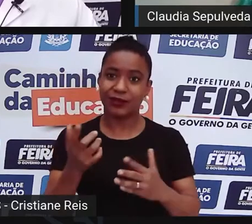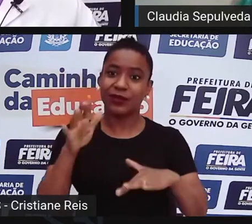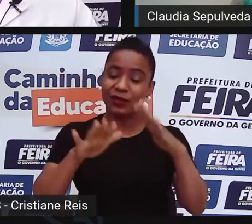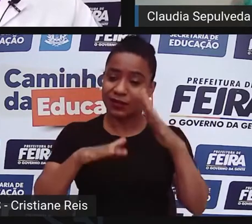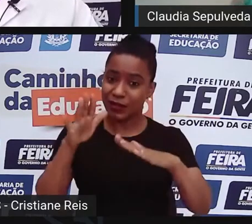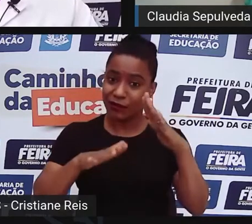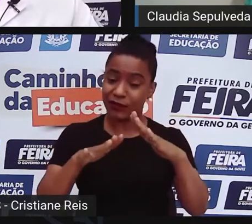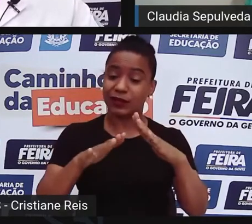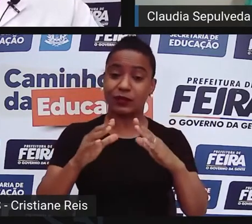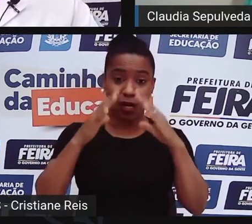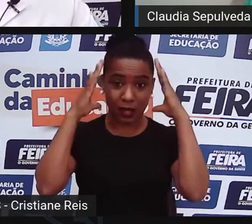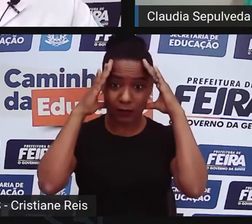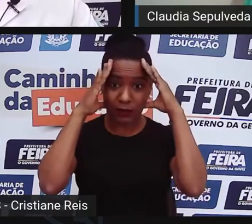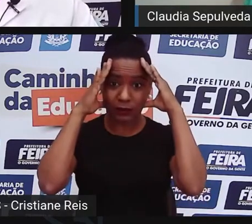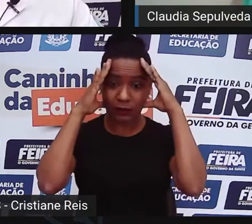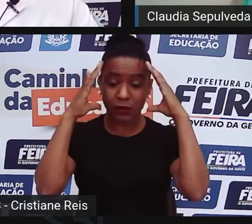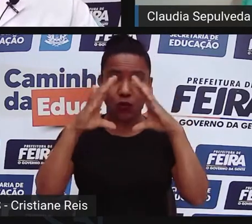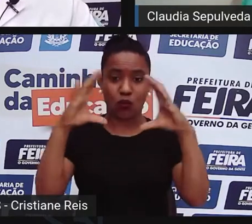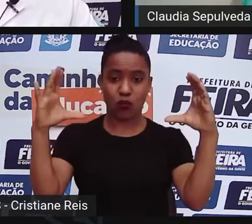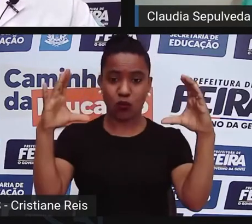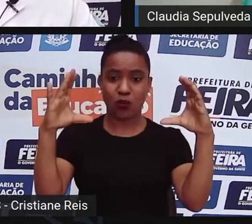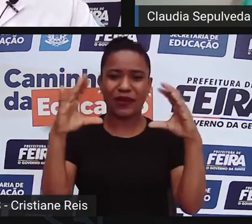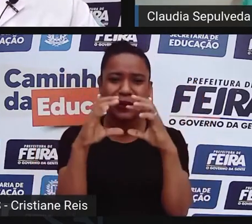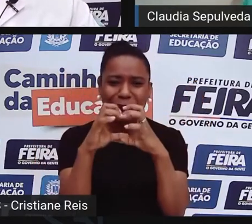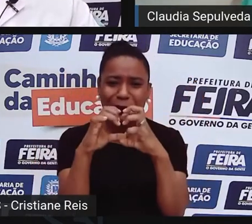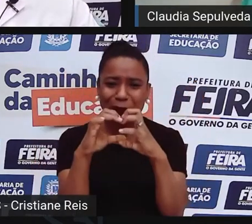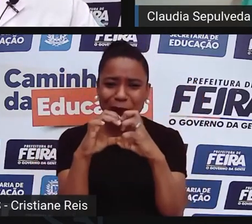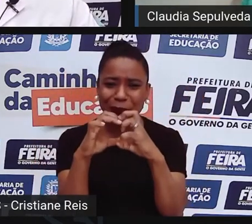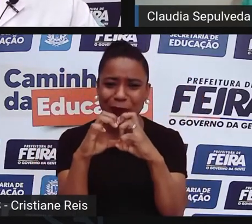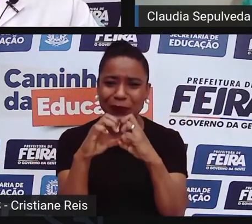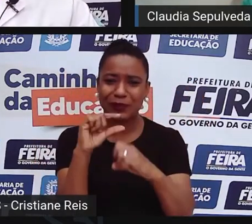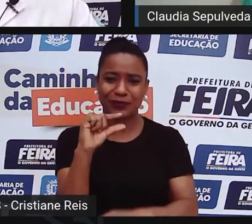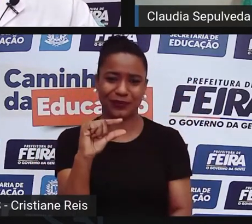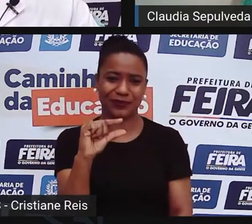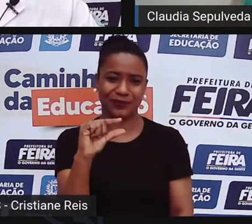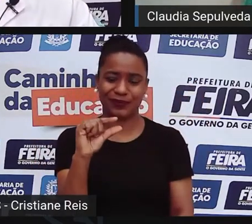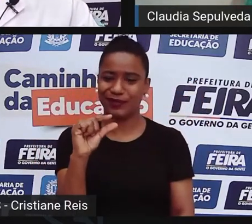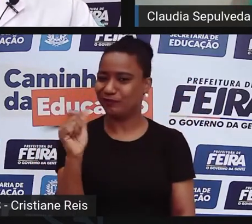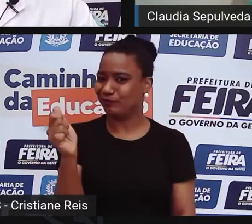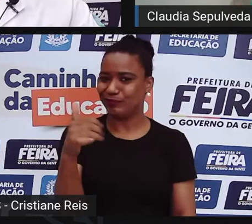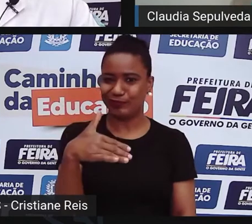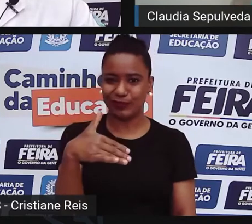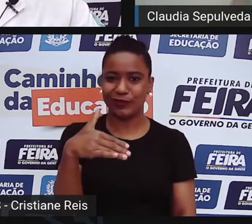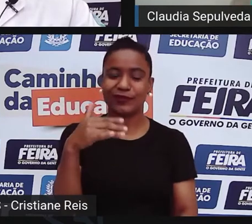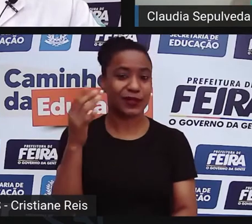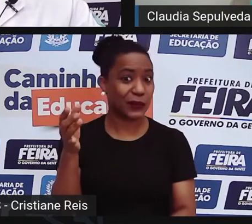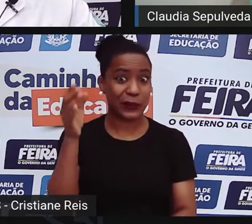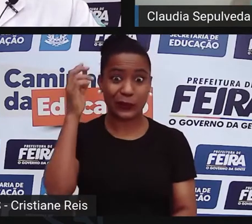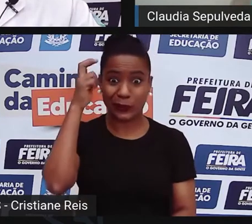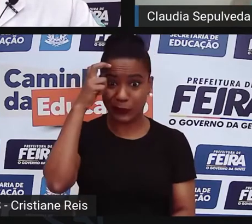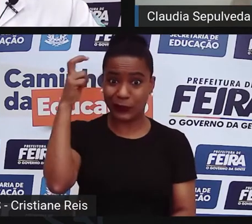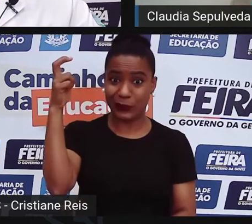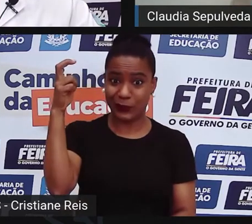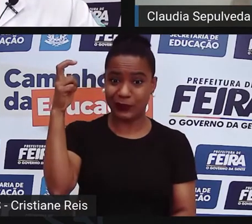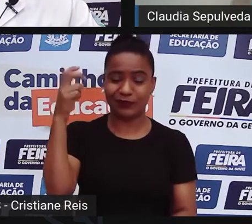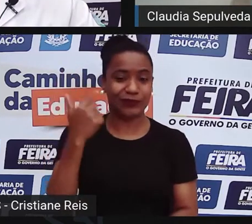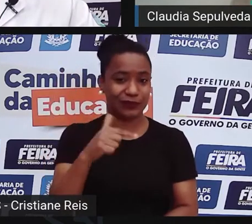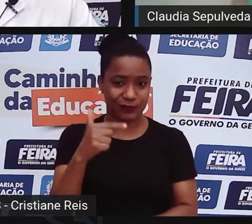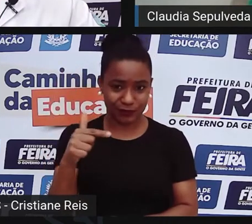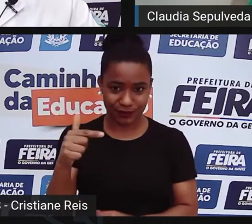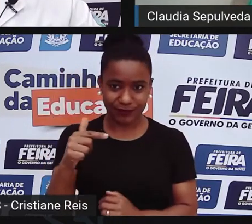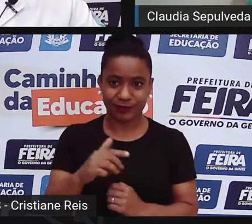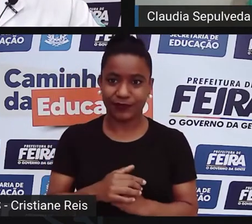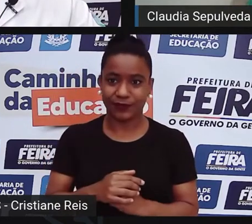intelectual, veja que isso tinha uma correlação com os grupos étnicos, quer dizer, por exemplo, essa ideia dessa